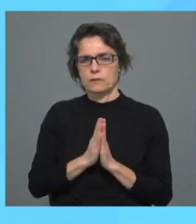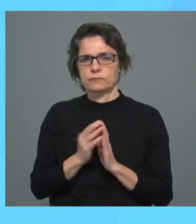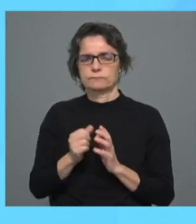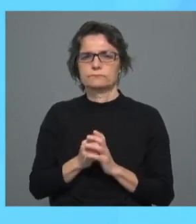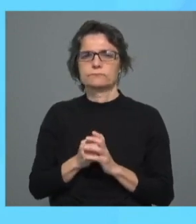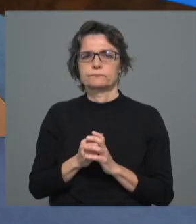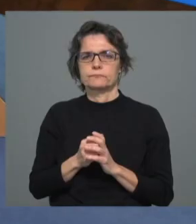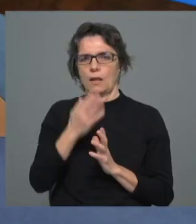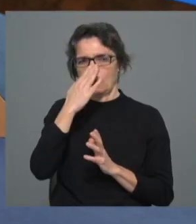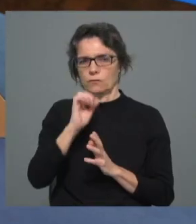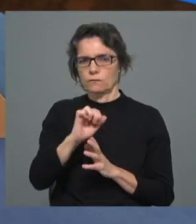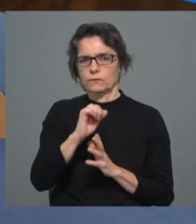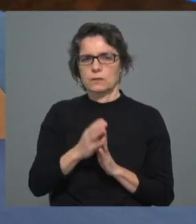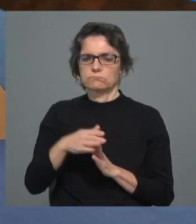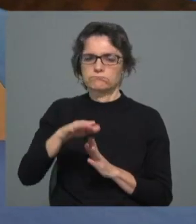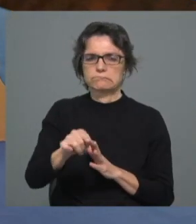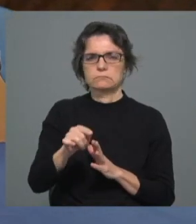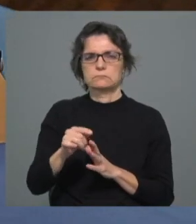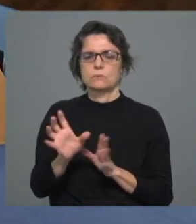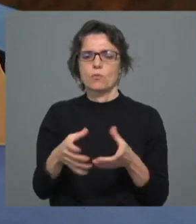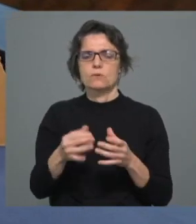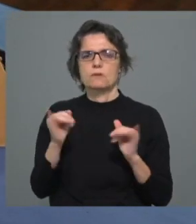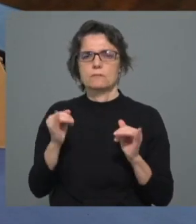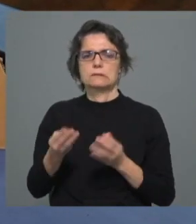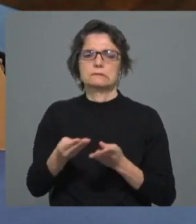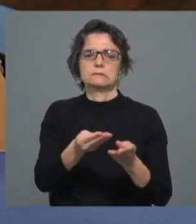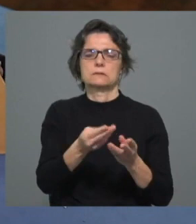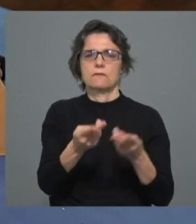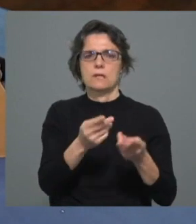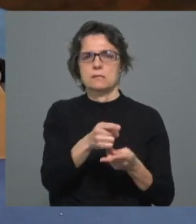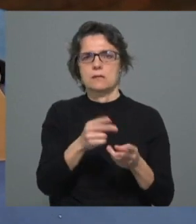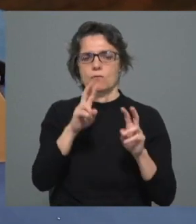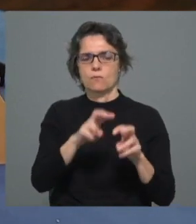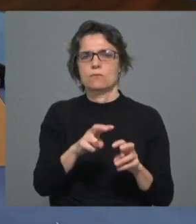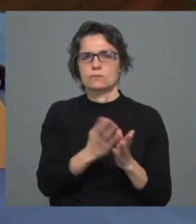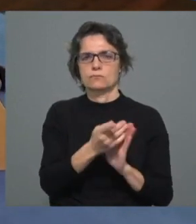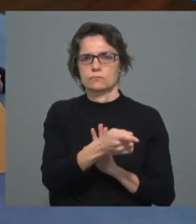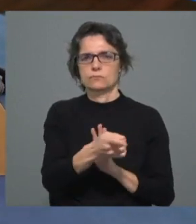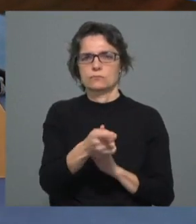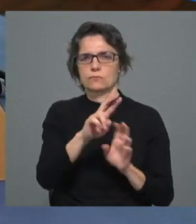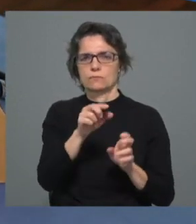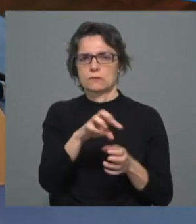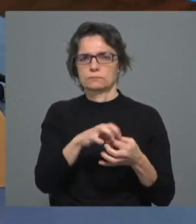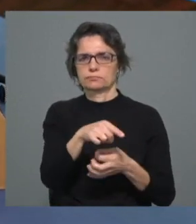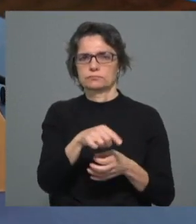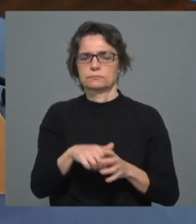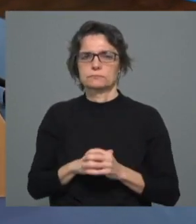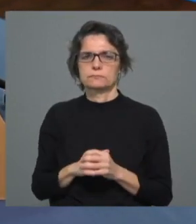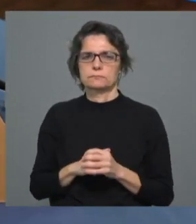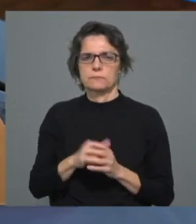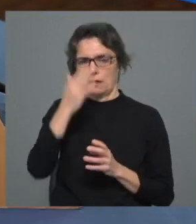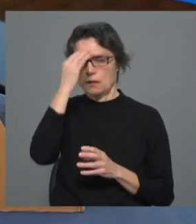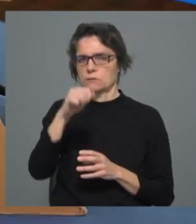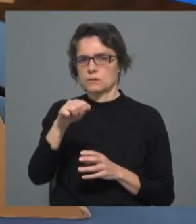entregar a uma comissão, independente à avaliação e um estudo de um tema destes. Sim, creio que sim.